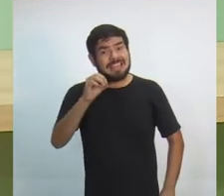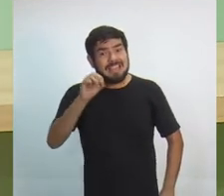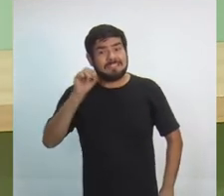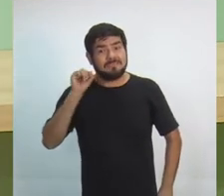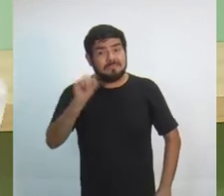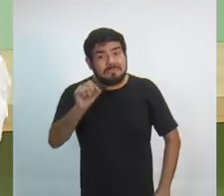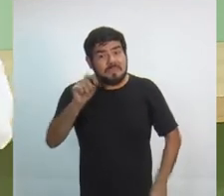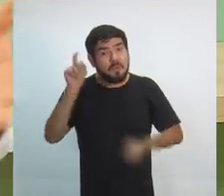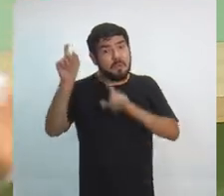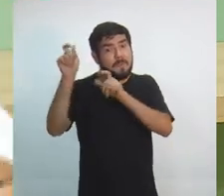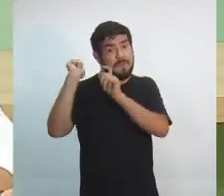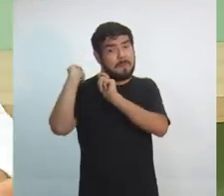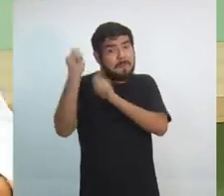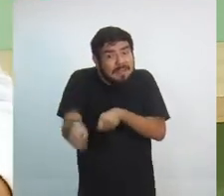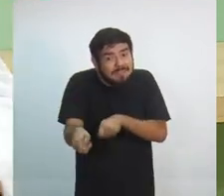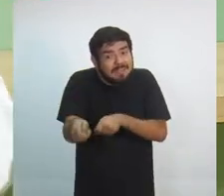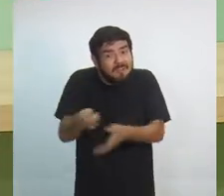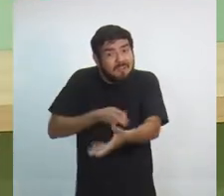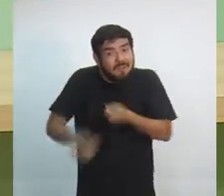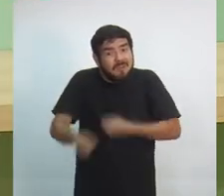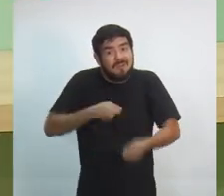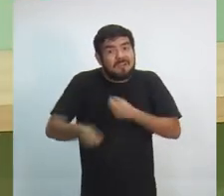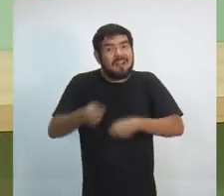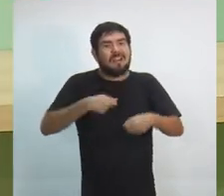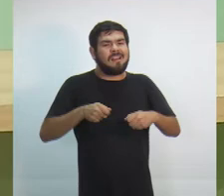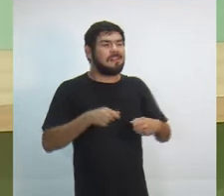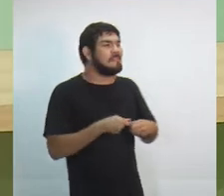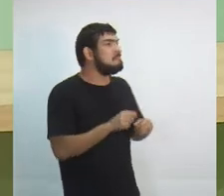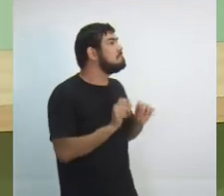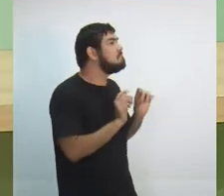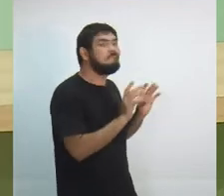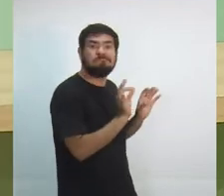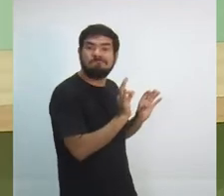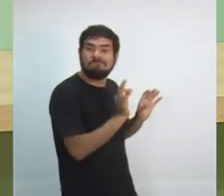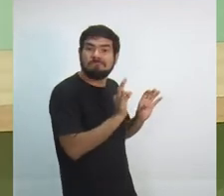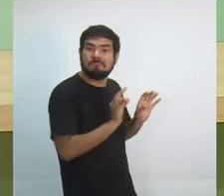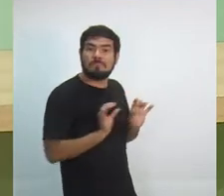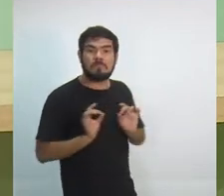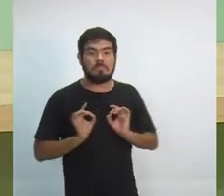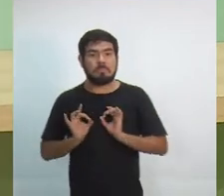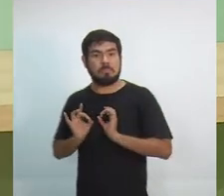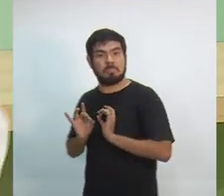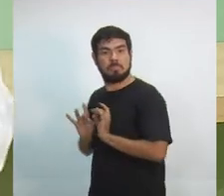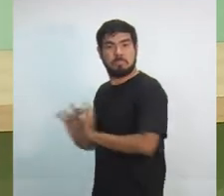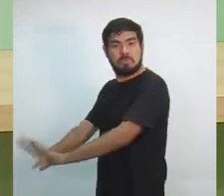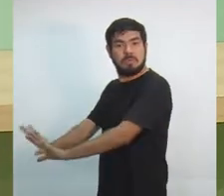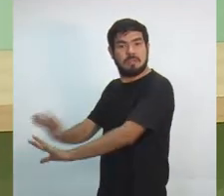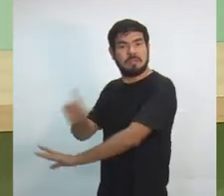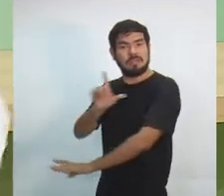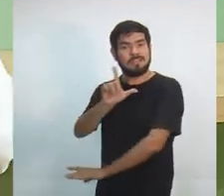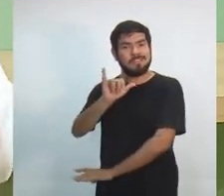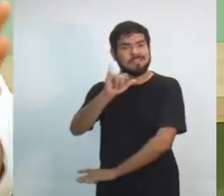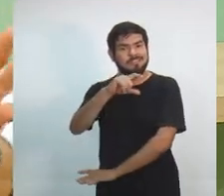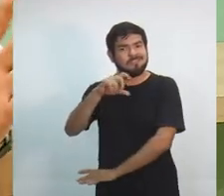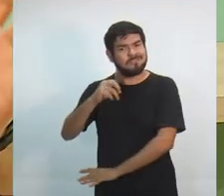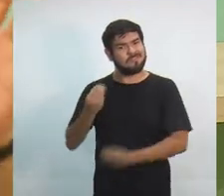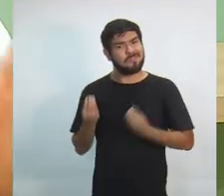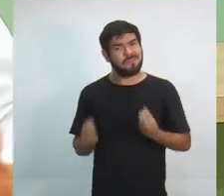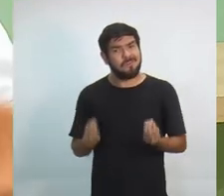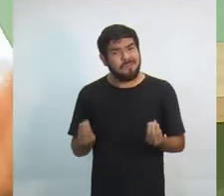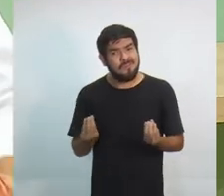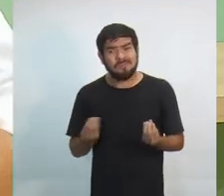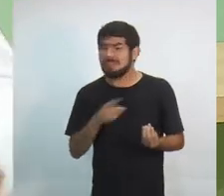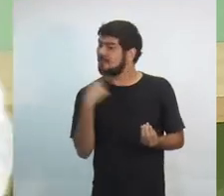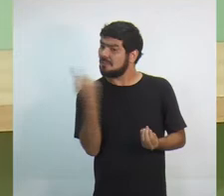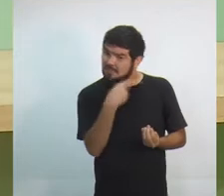da metade desse peixe vai para o lixo. O pescador ele precisa de fábrica de gelo, de frigorífico e nós precisamos